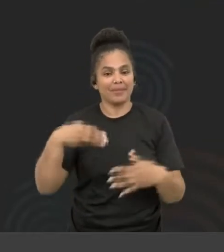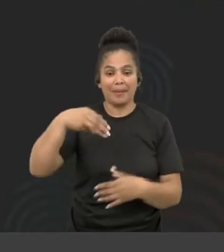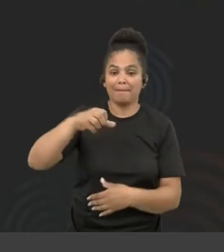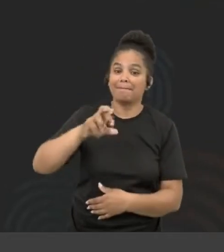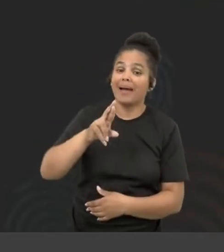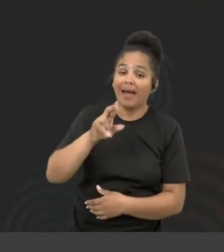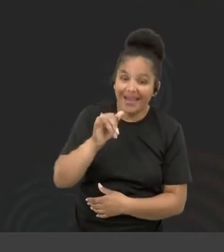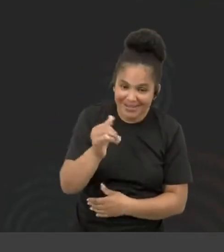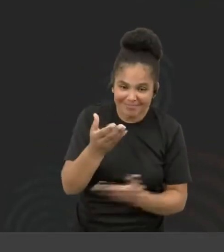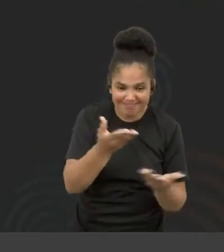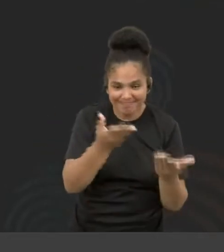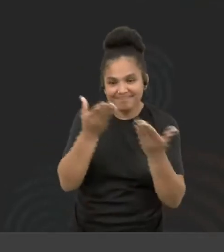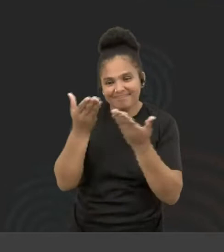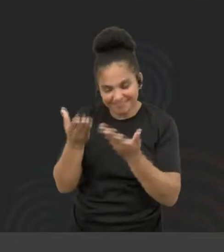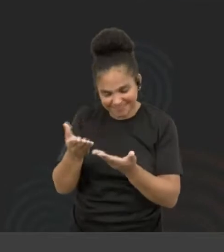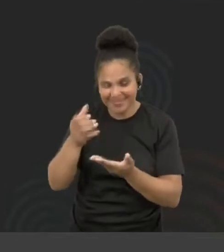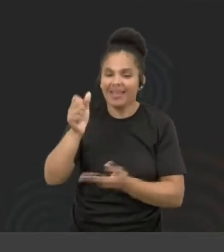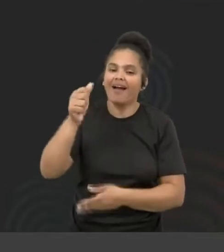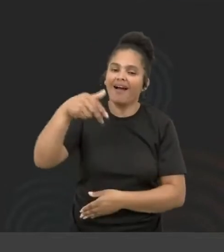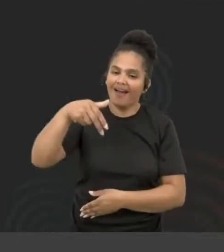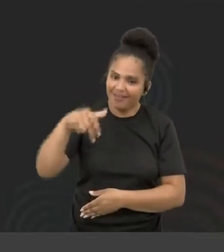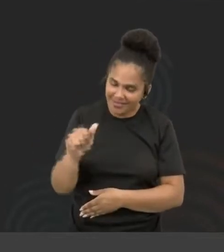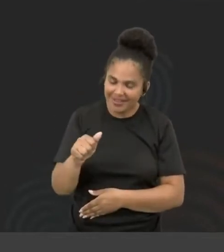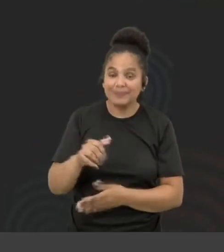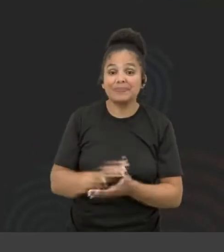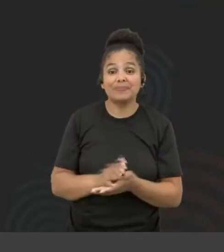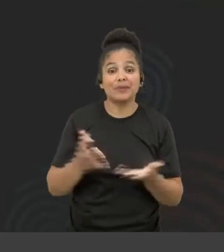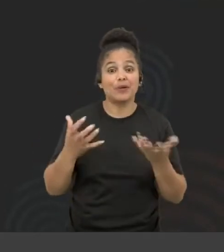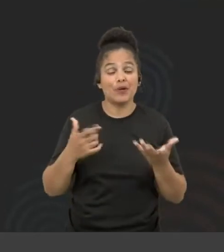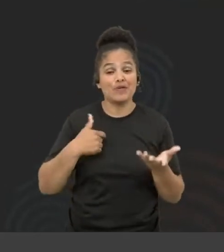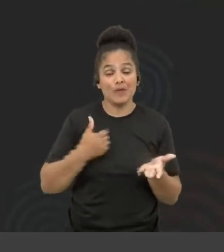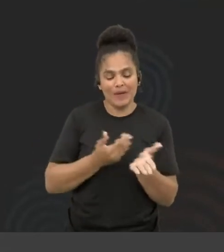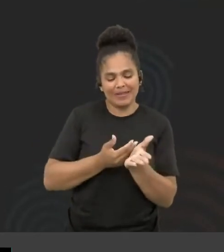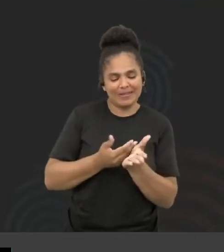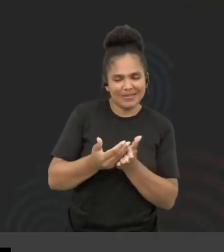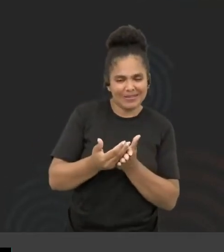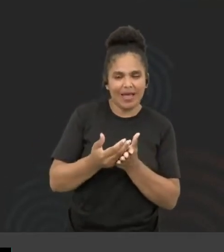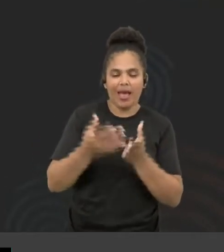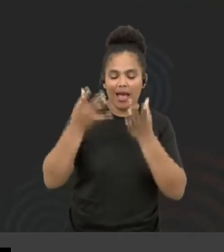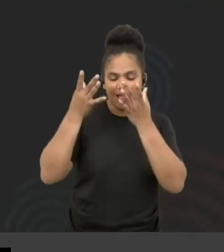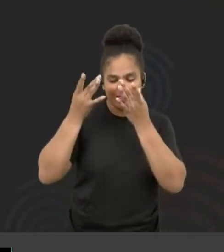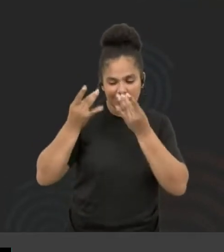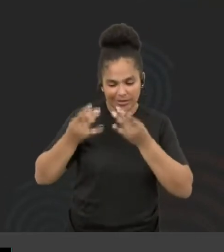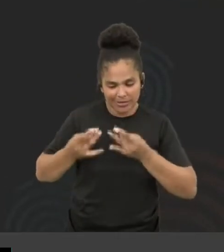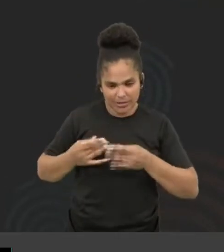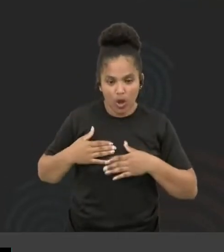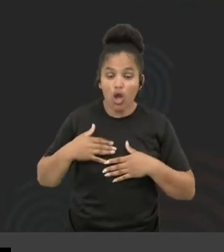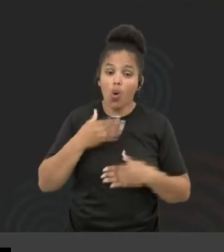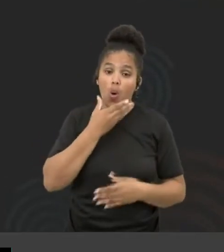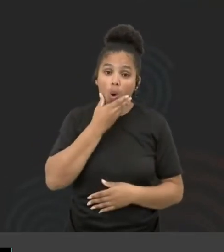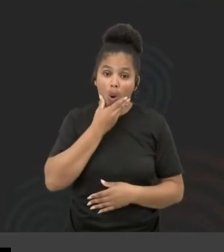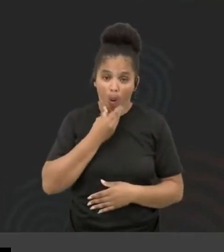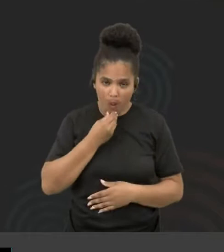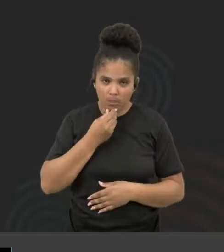Ana. Eu vou começar fazendo minha descrição. Eu sou um homem negro,